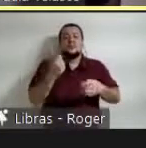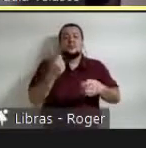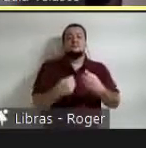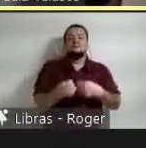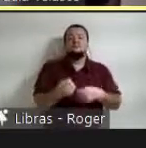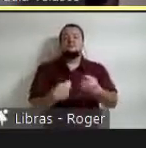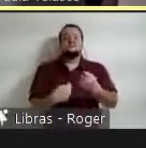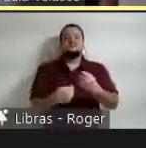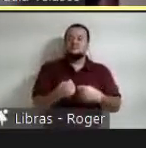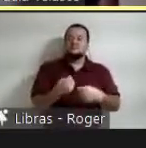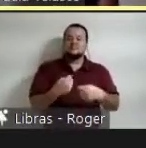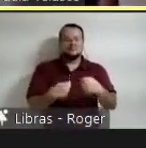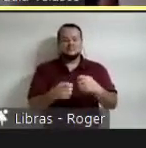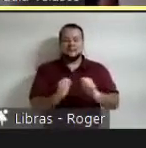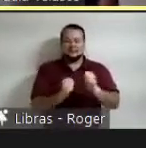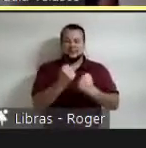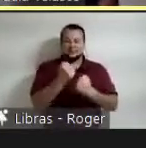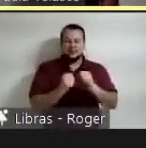Darle viabilidade